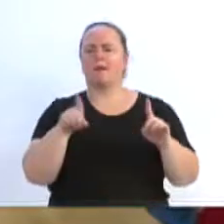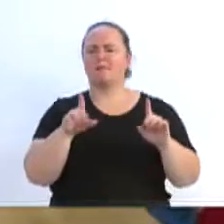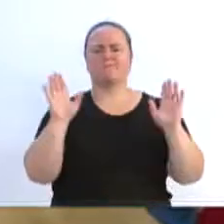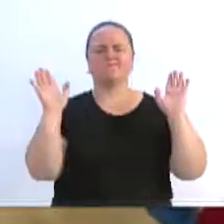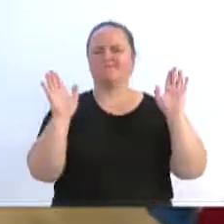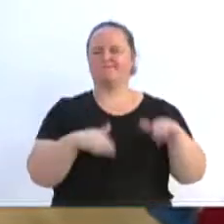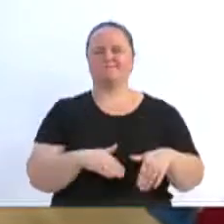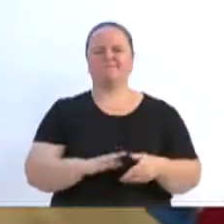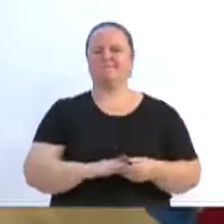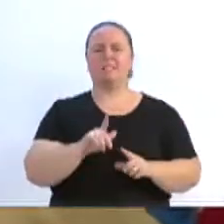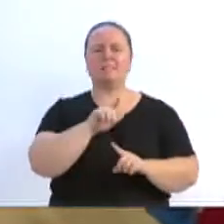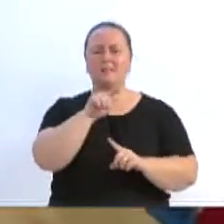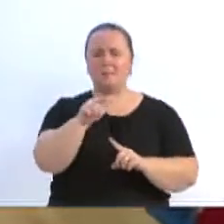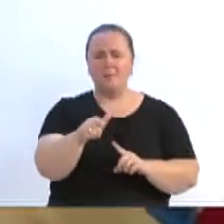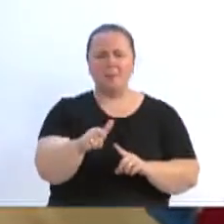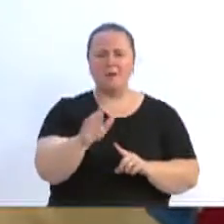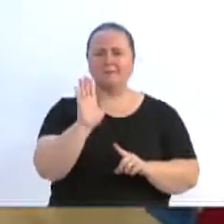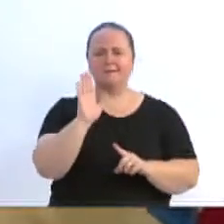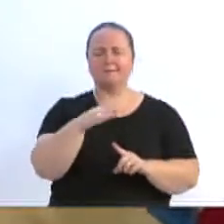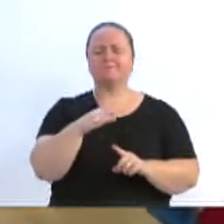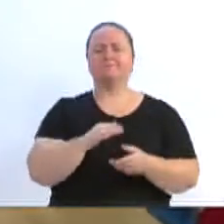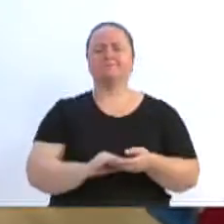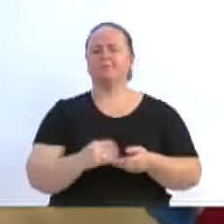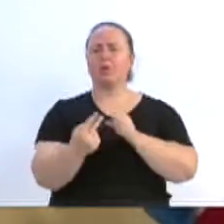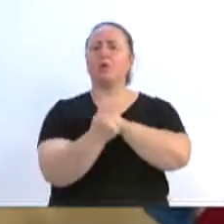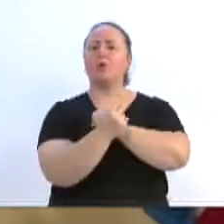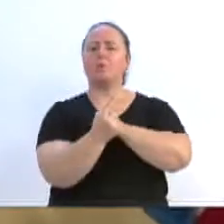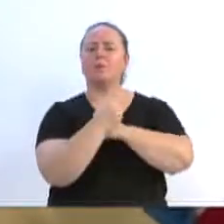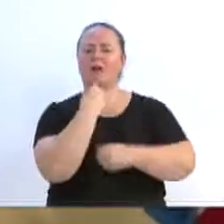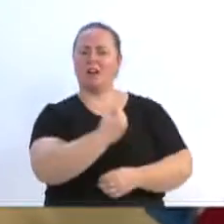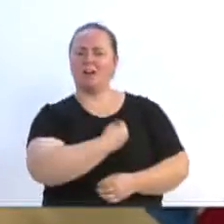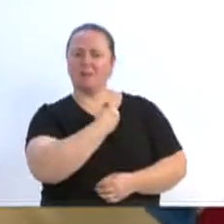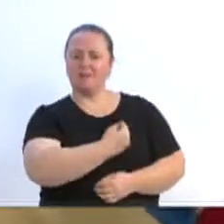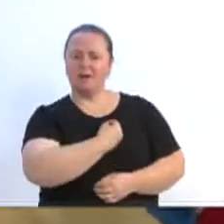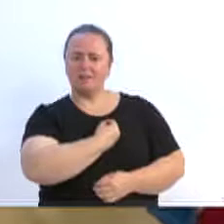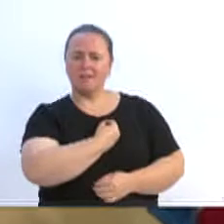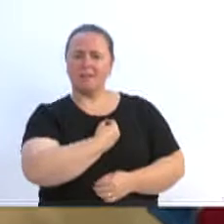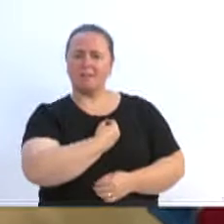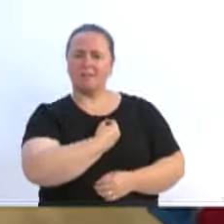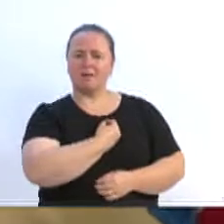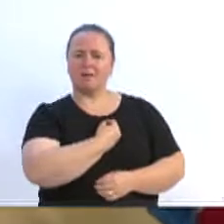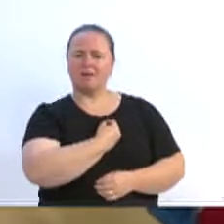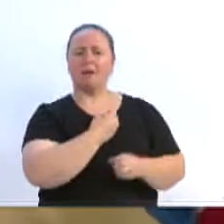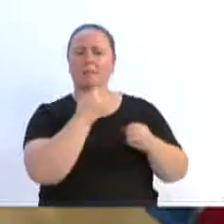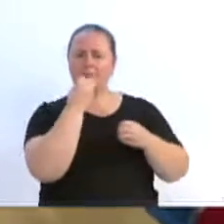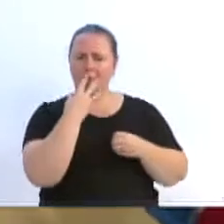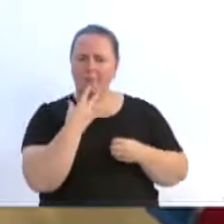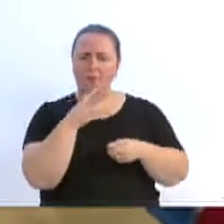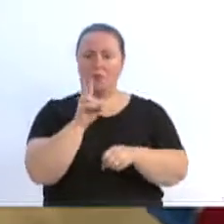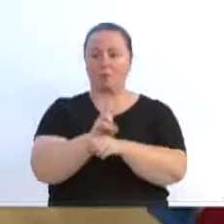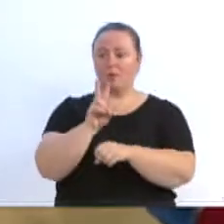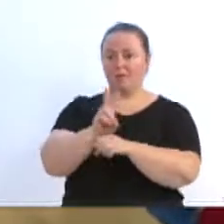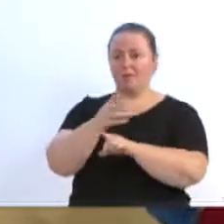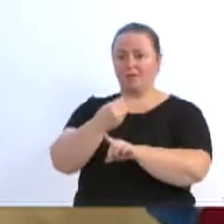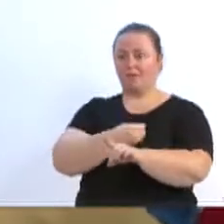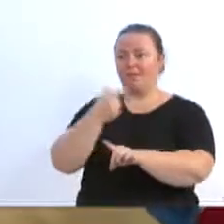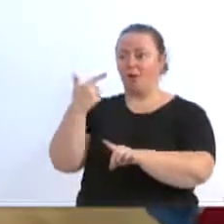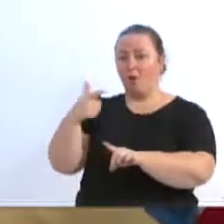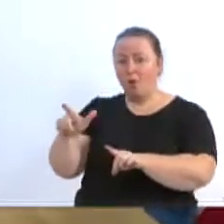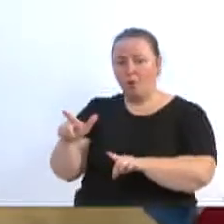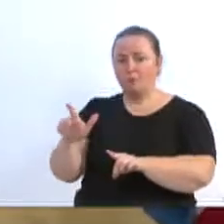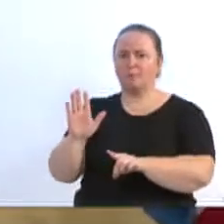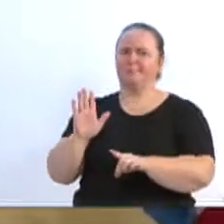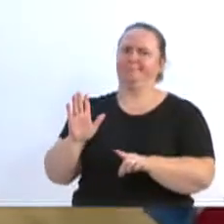cabeça deles. Por quê? Não cuidar da vida deles e cuidar da vida dos outros. Obrigado, meu pai, pelas suas palavras com 90 anos de idade.